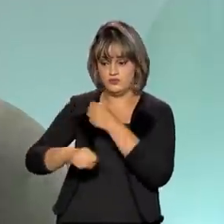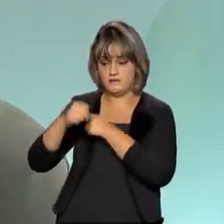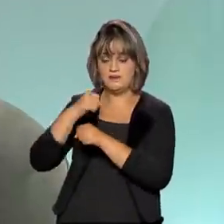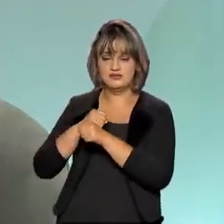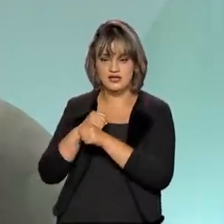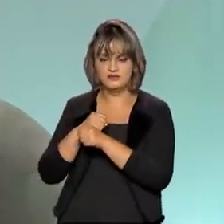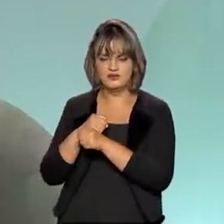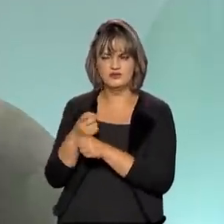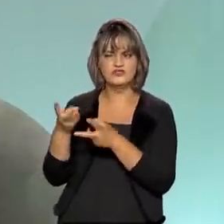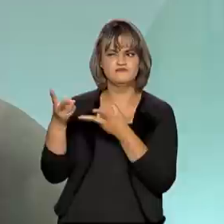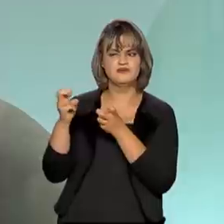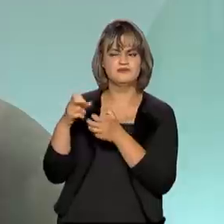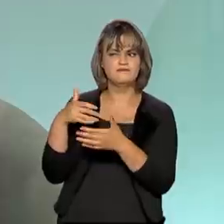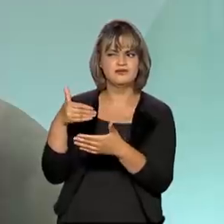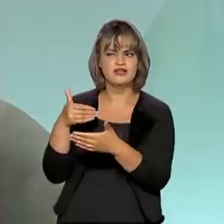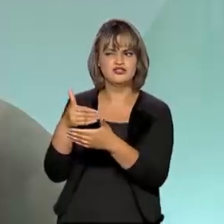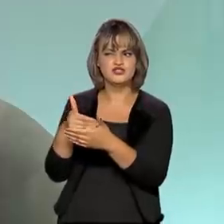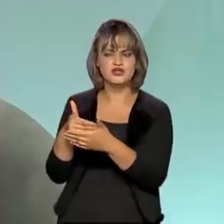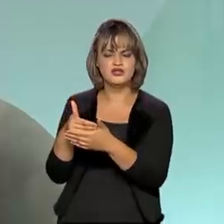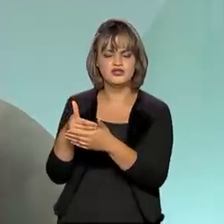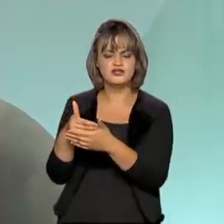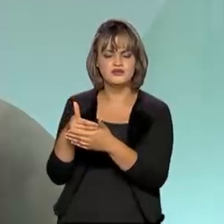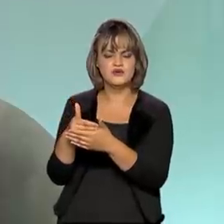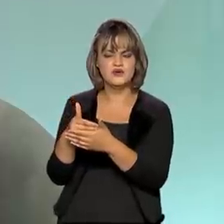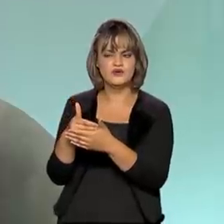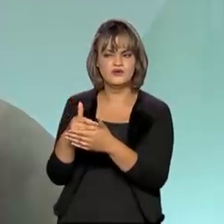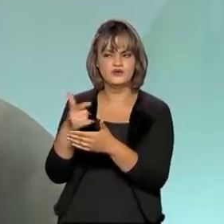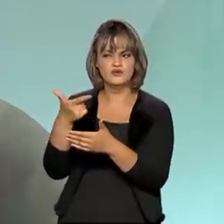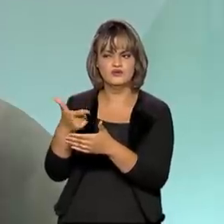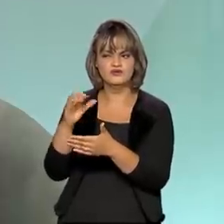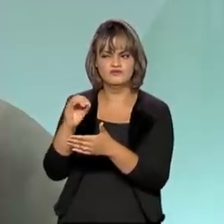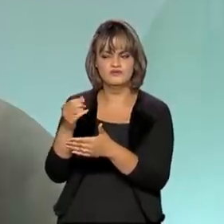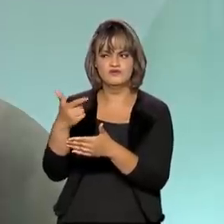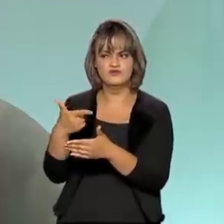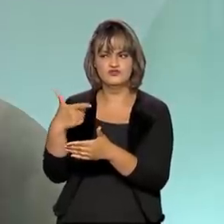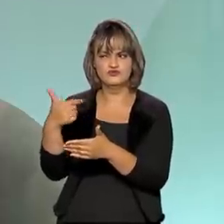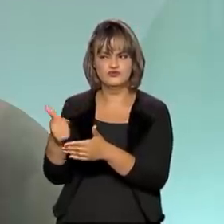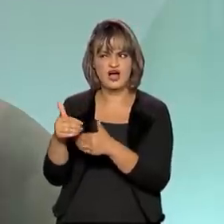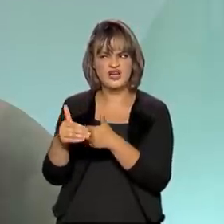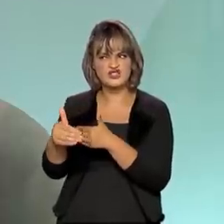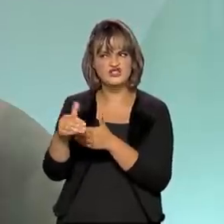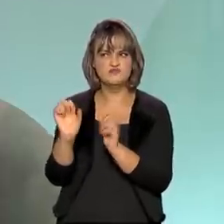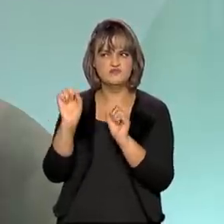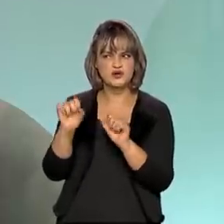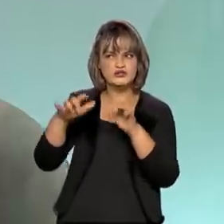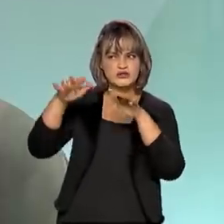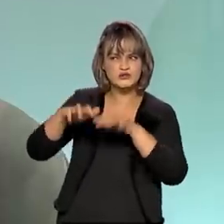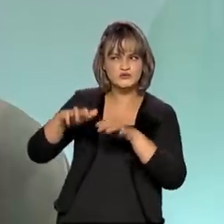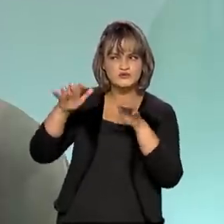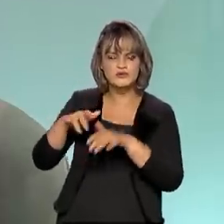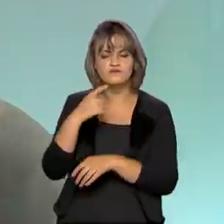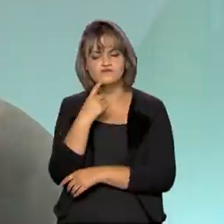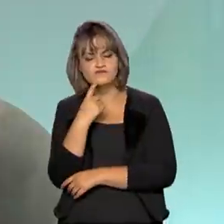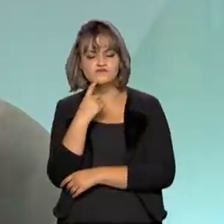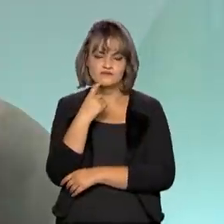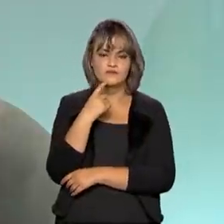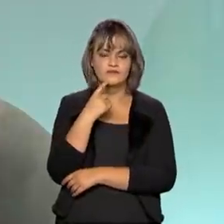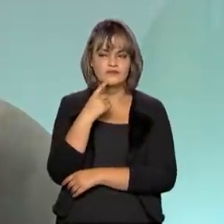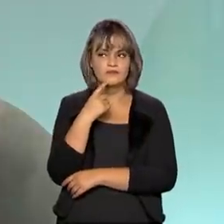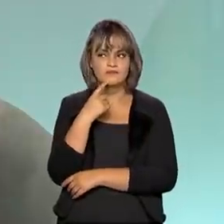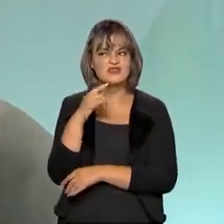quando estávamos no final da estação seca, na transição da estação seca de 20 para a estação chuvosa de 21.